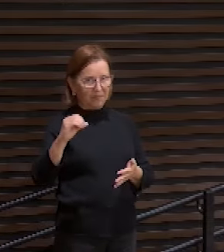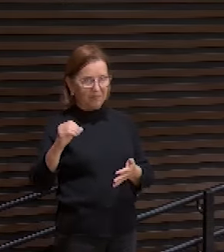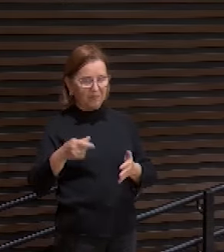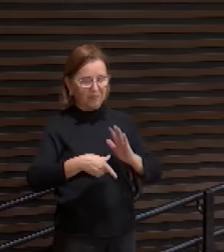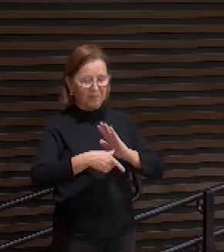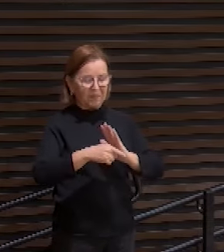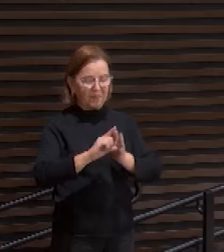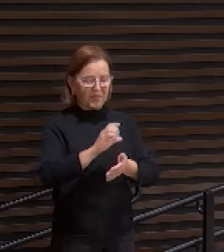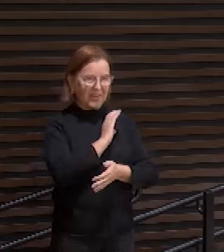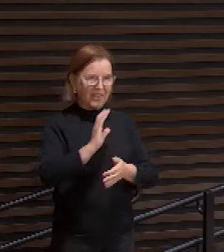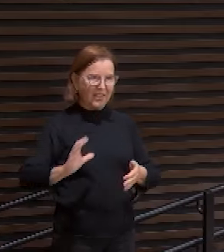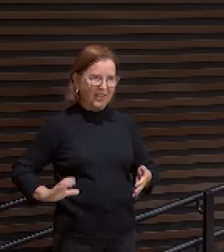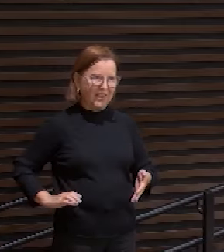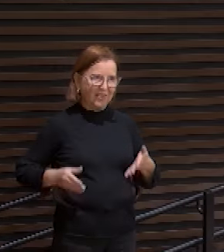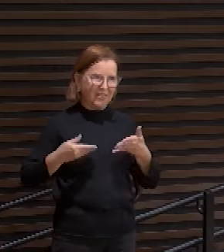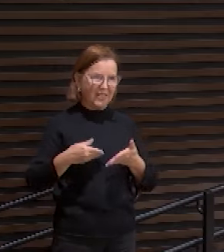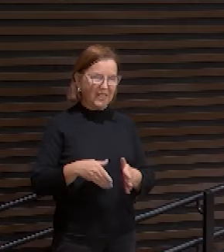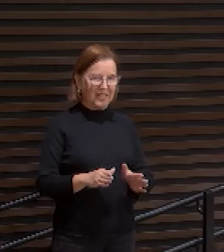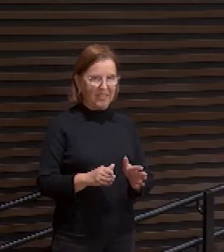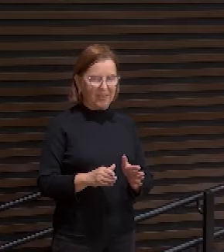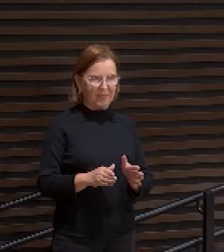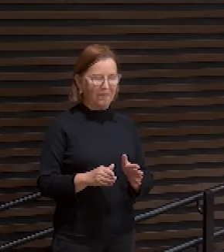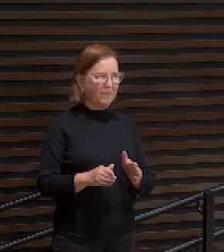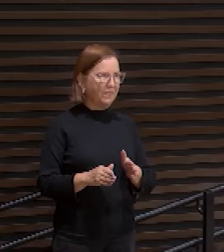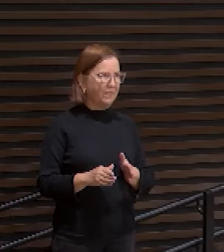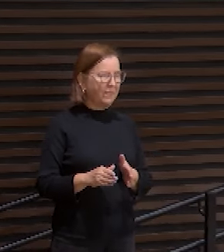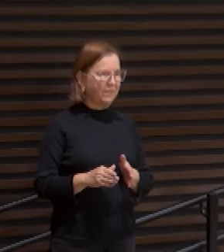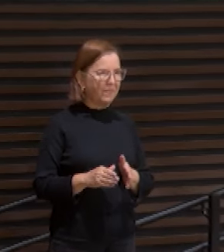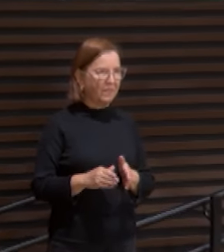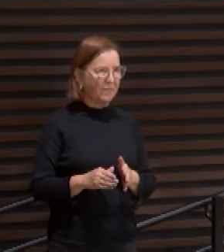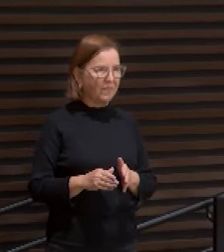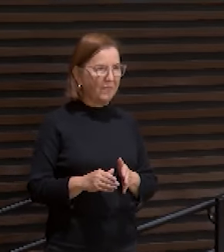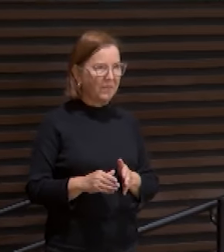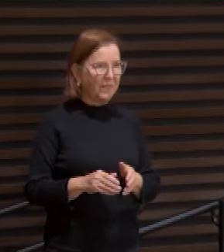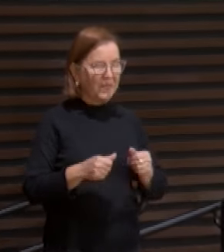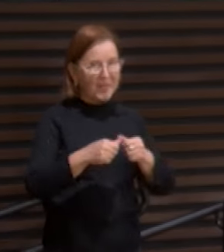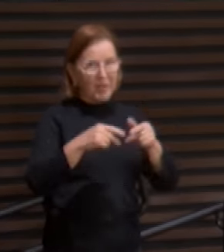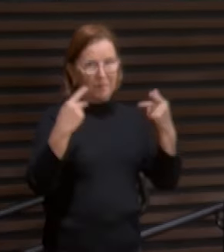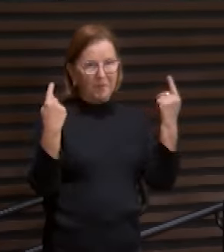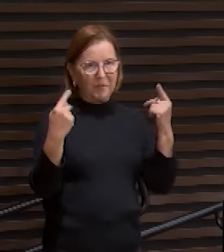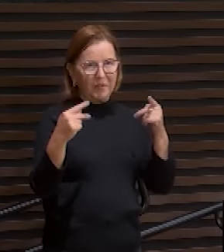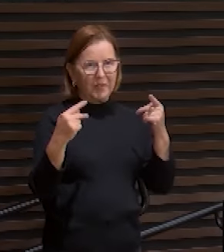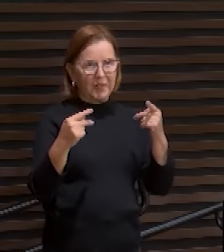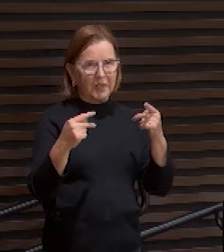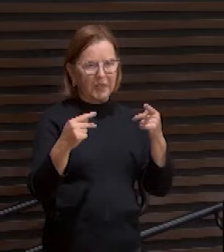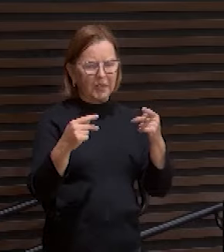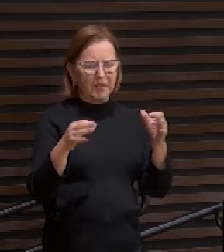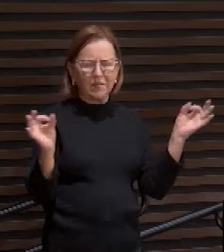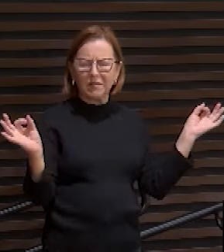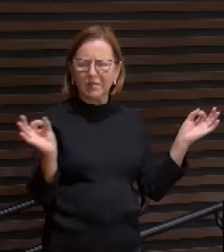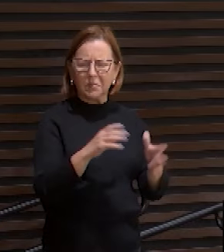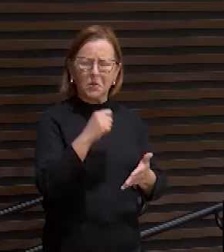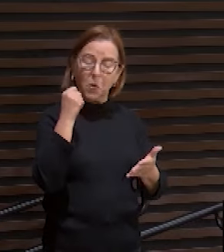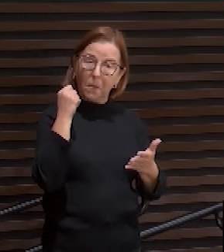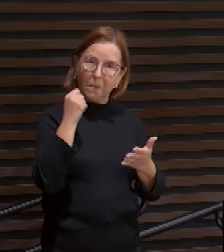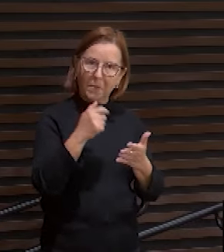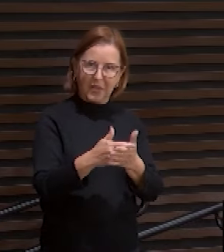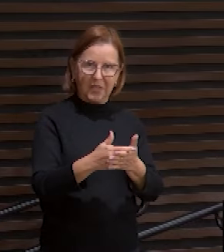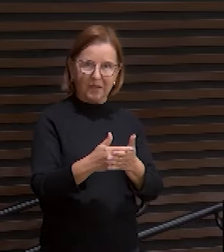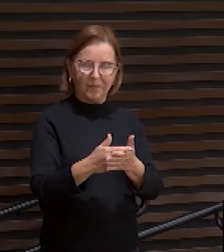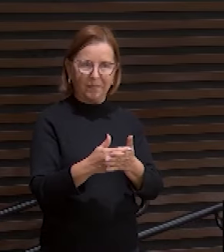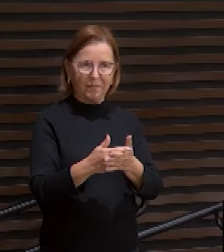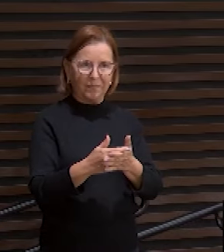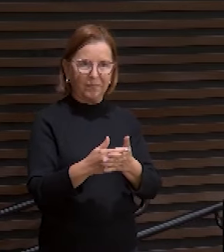Cristo nascer. E ela foi, meus irmãos, cabalmente cumprida no ministério